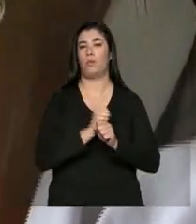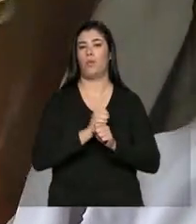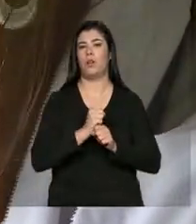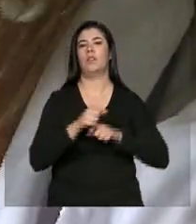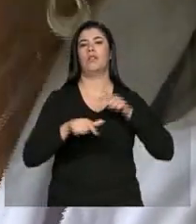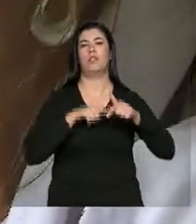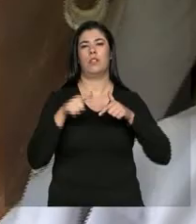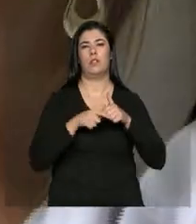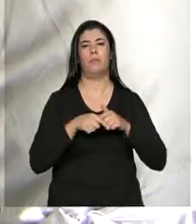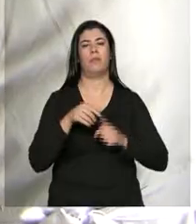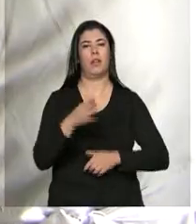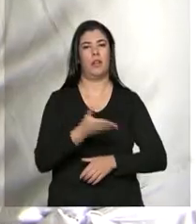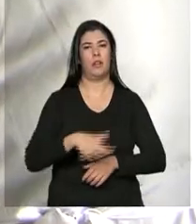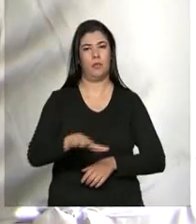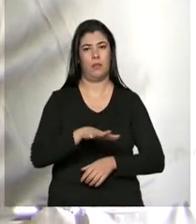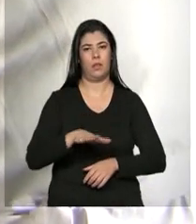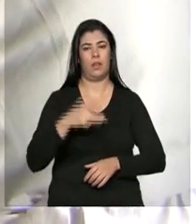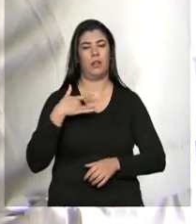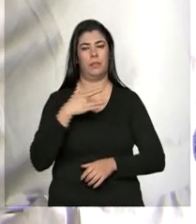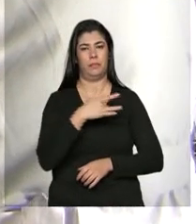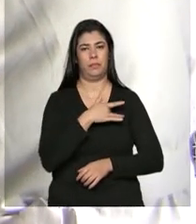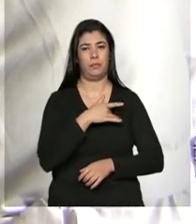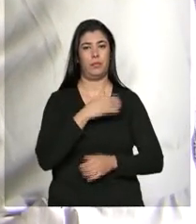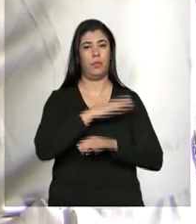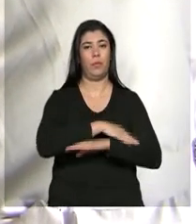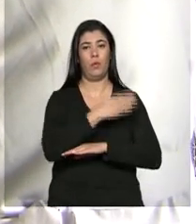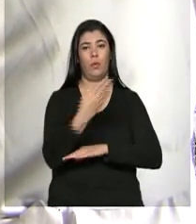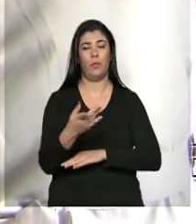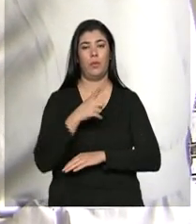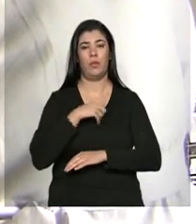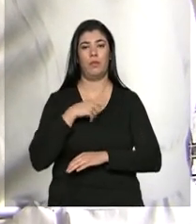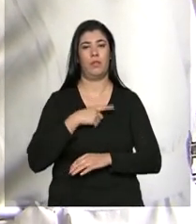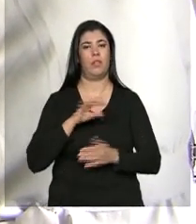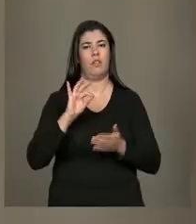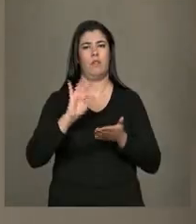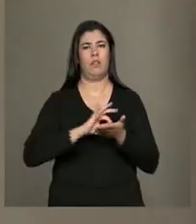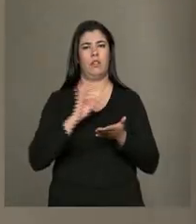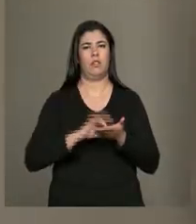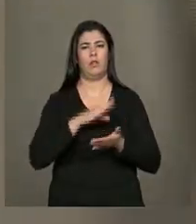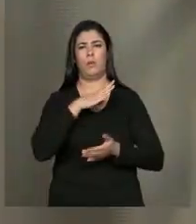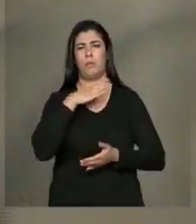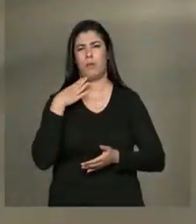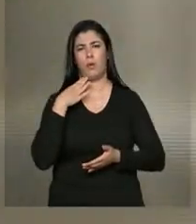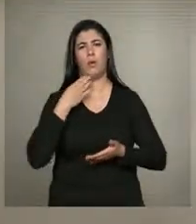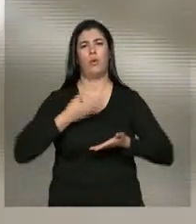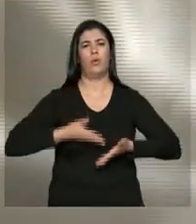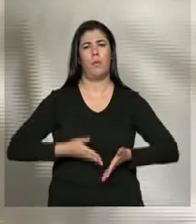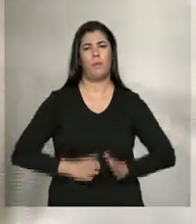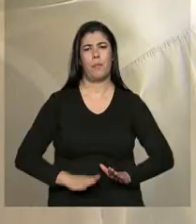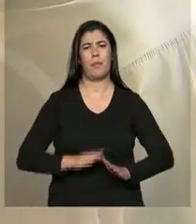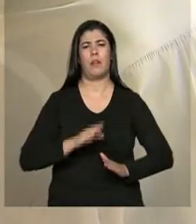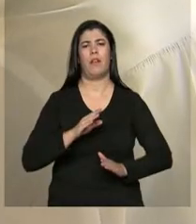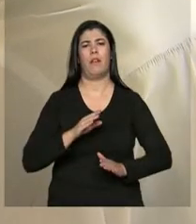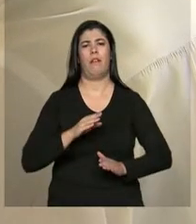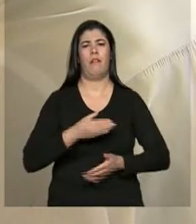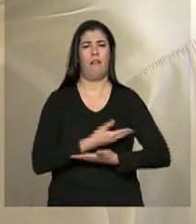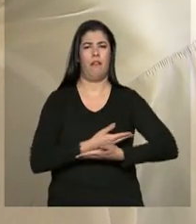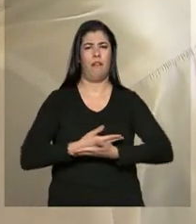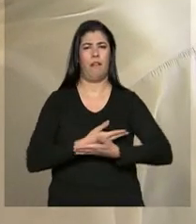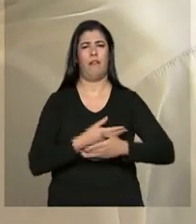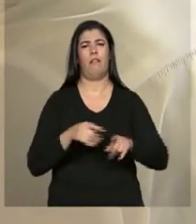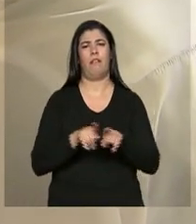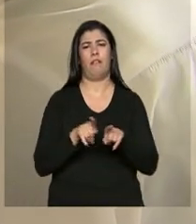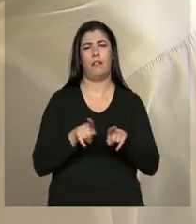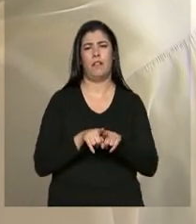Mais Médicos no posto. No período, não houve registro de mortes de recém-nascidos na comunidade e nem de